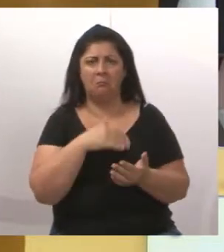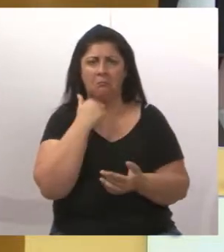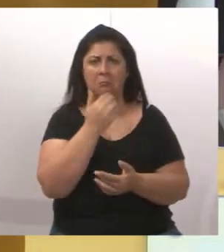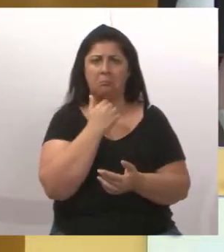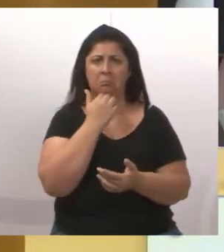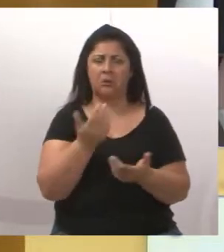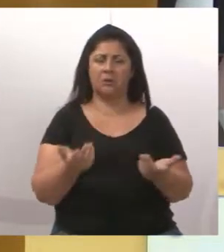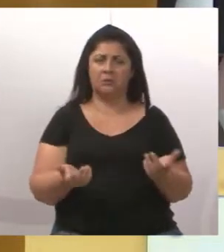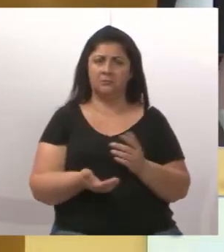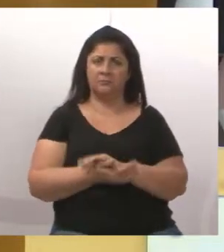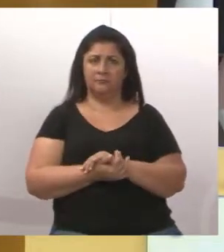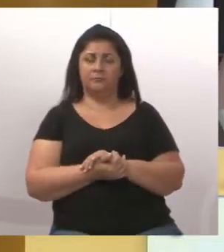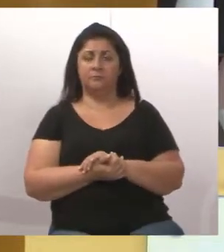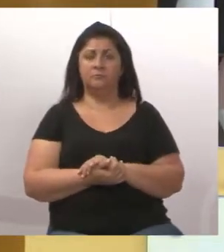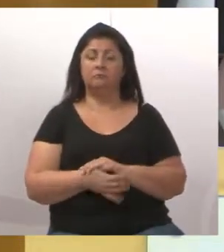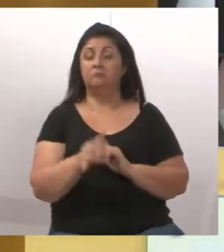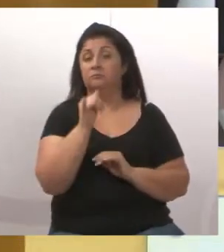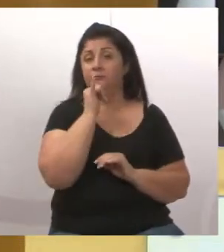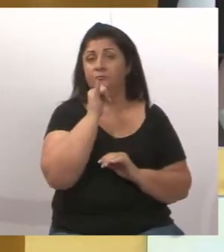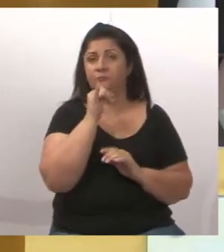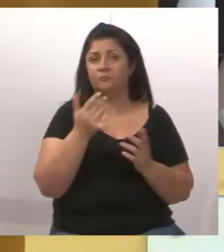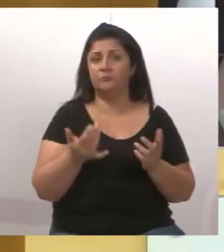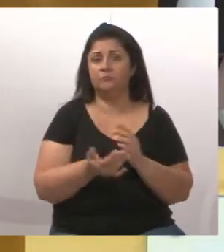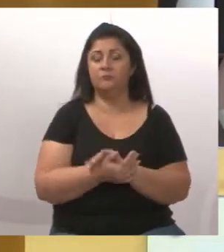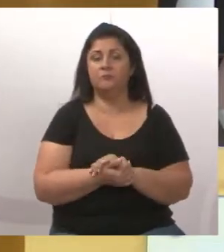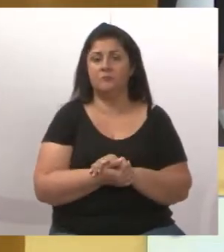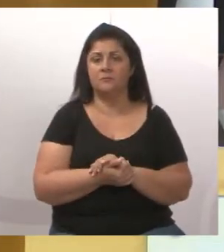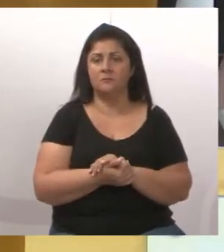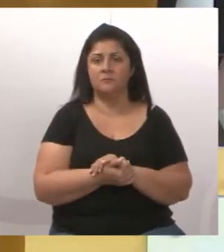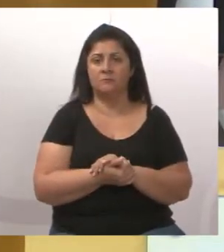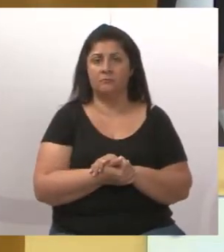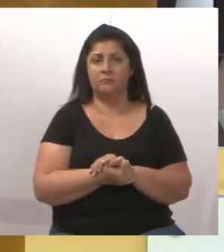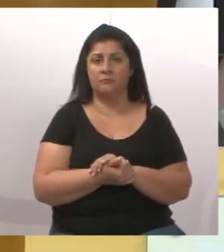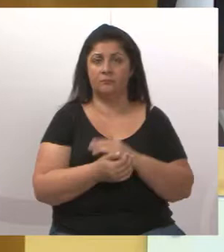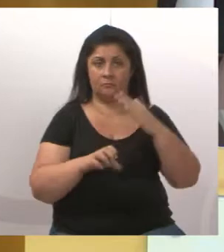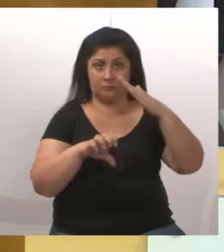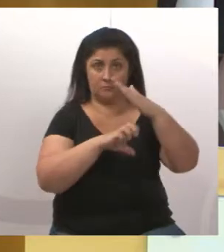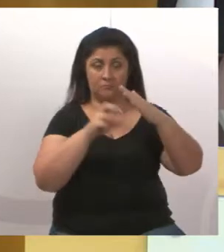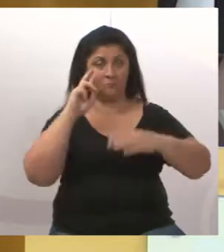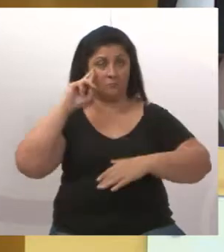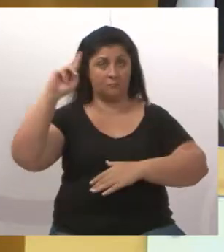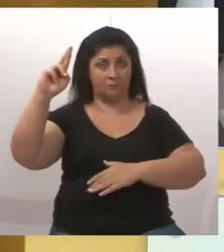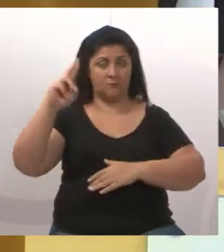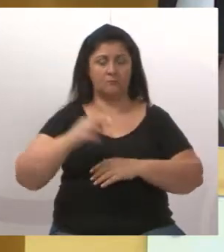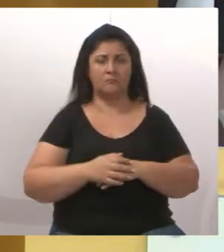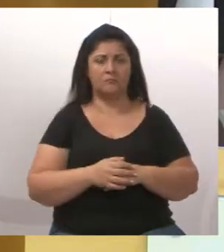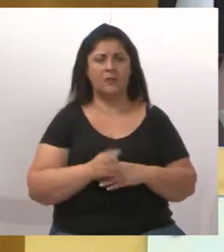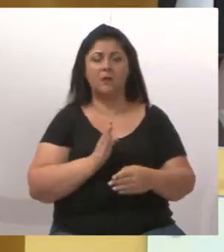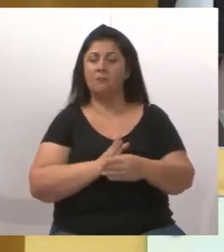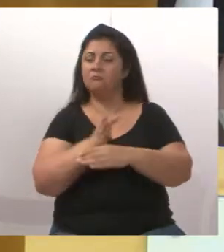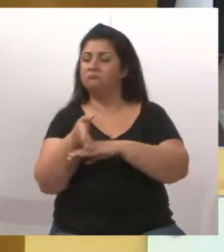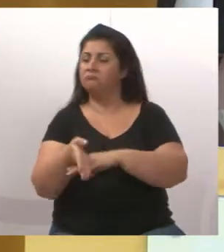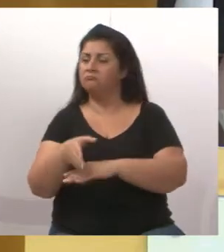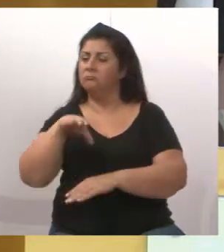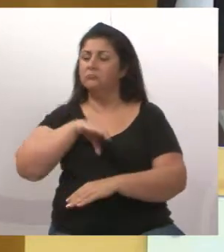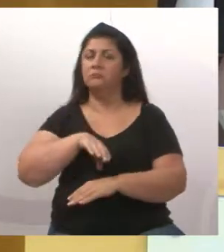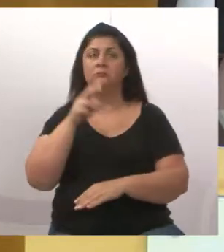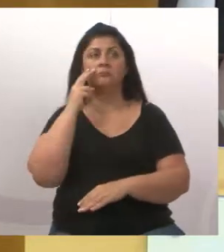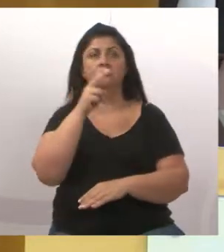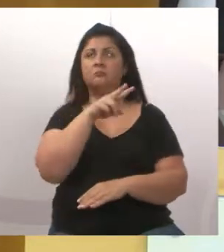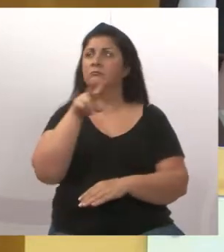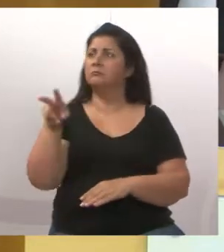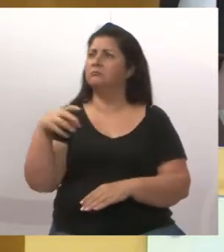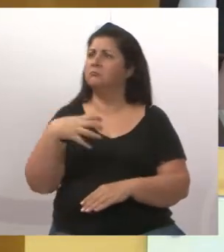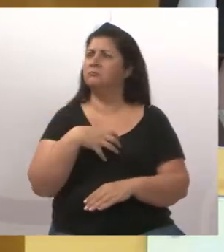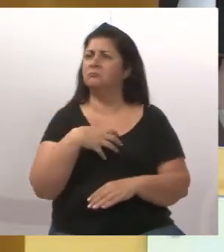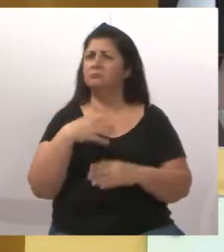oferecendo para que, por exemplo, um empresário, um empreendedor, entre na nossa cidade e